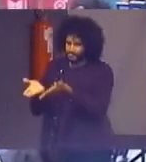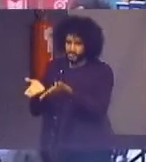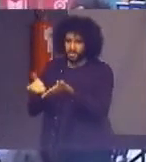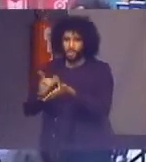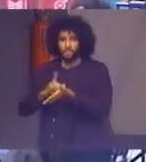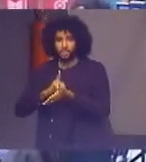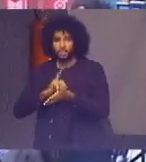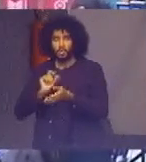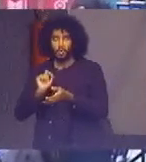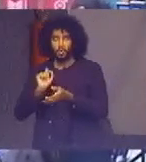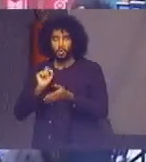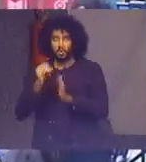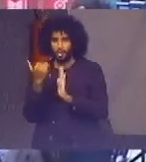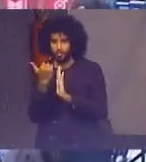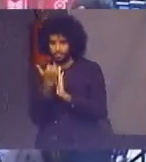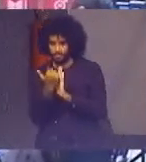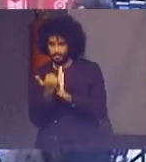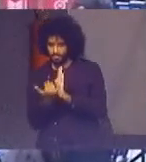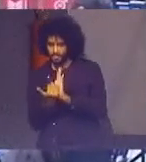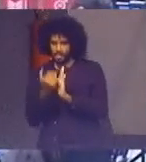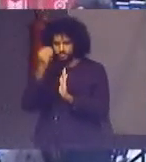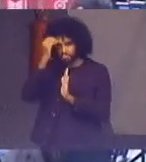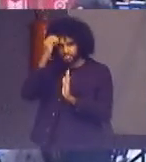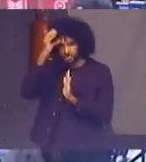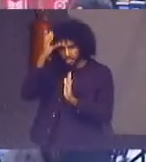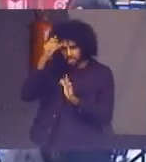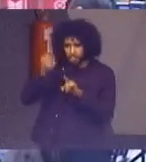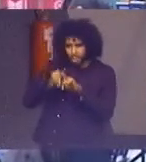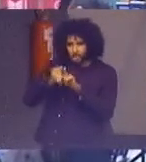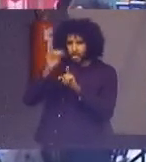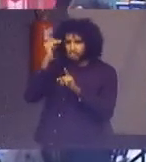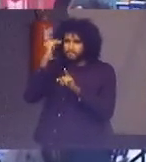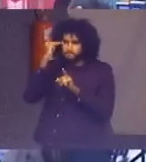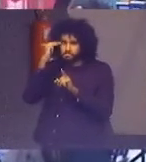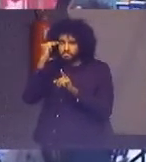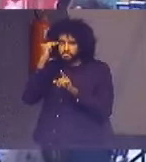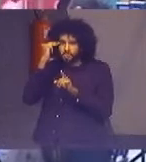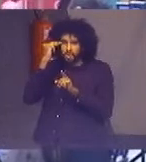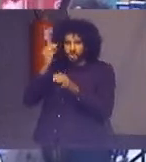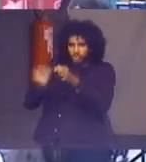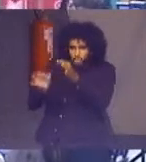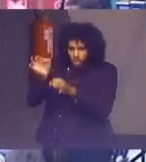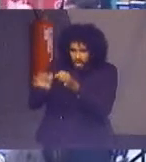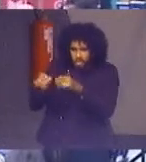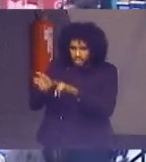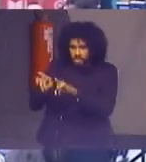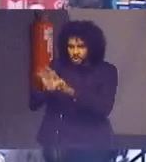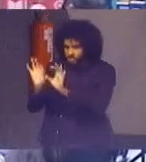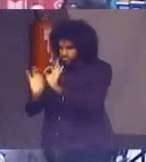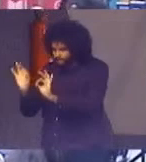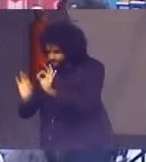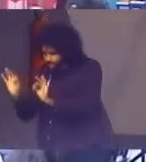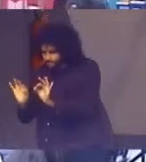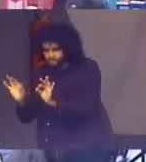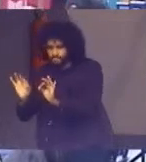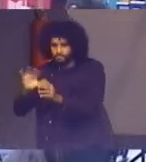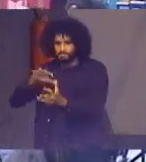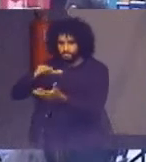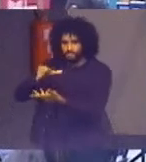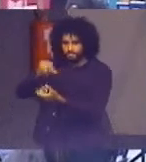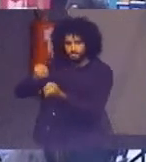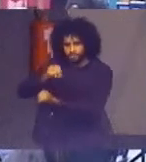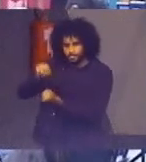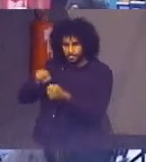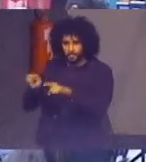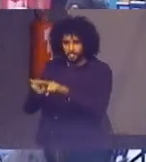nova mentalidade em termos de planejamento e sustentabilidade e apresentar configurações